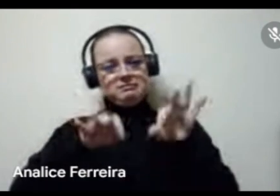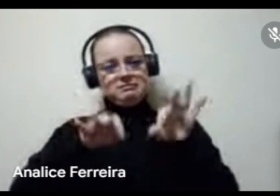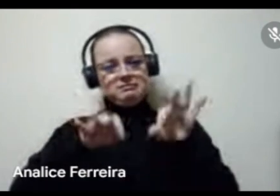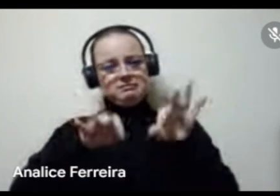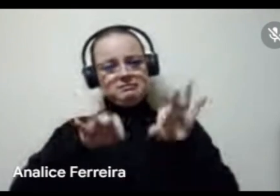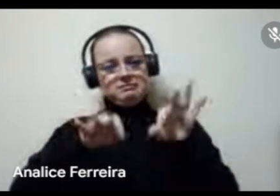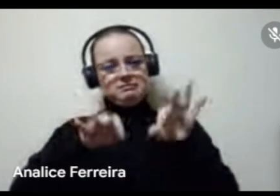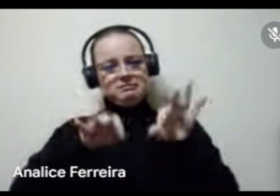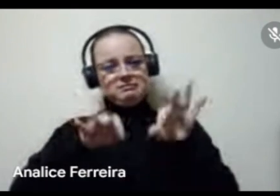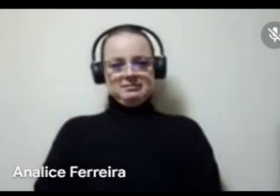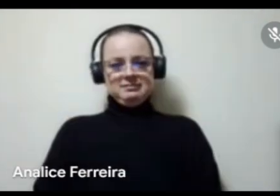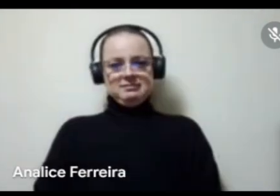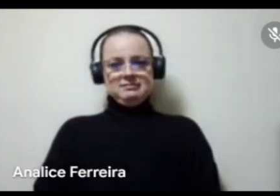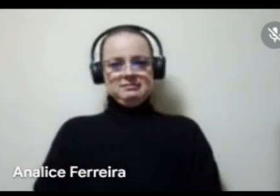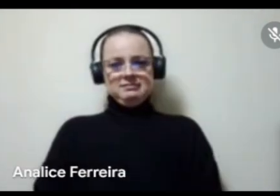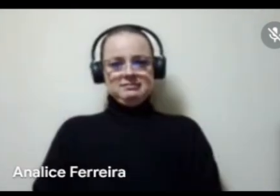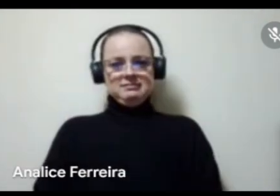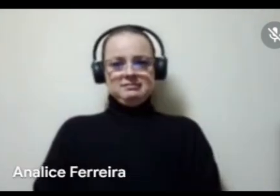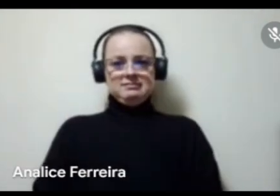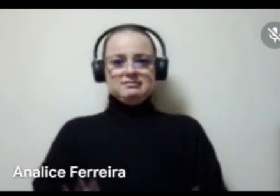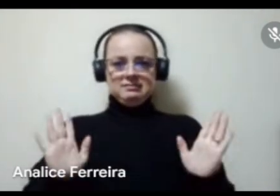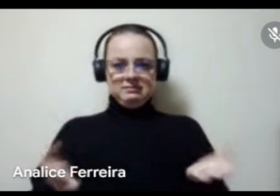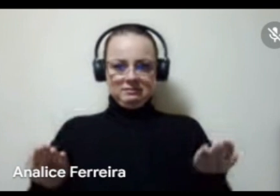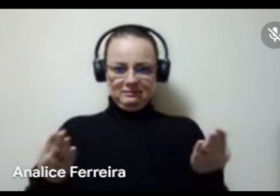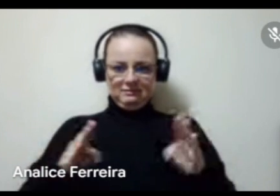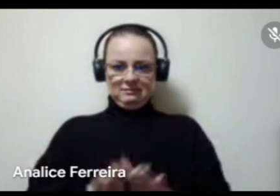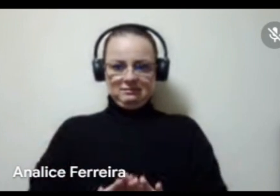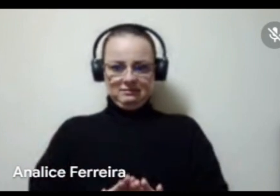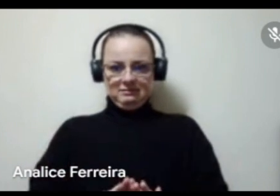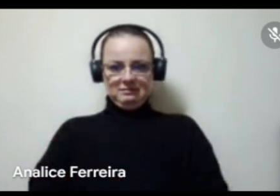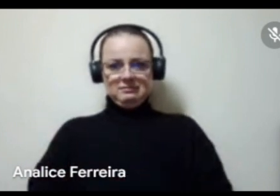finalizar aqui, agradeço a vocês pela atenção, tá bom?